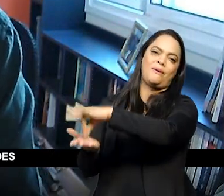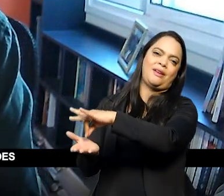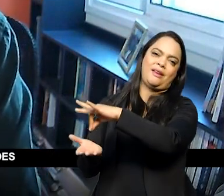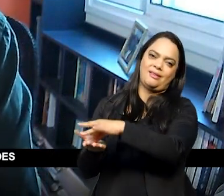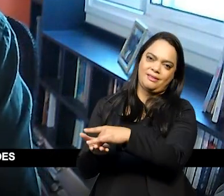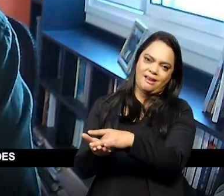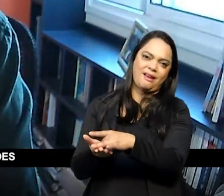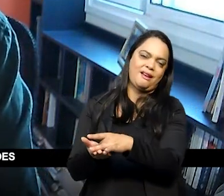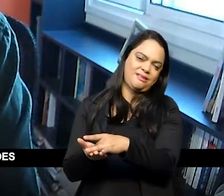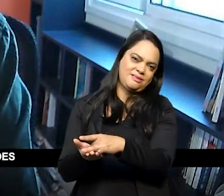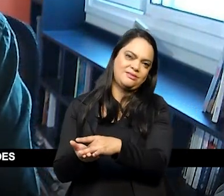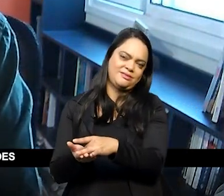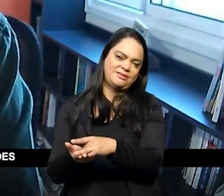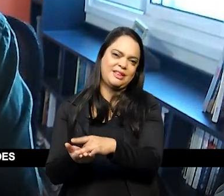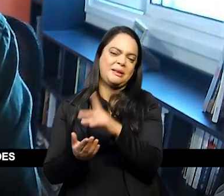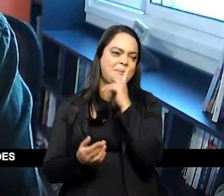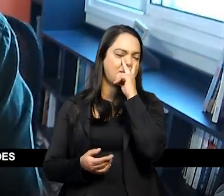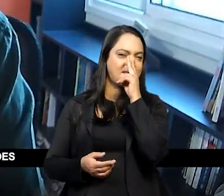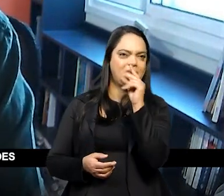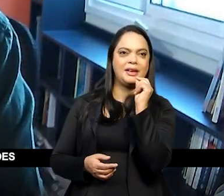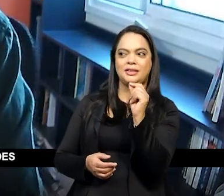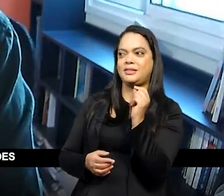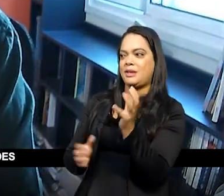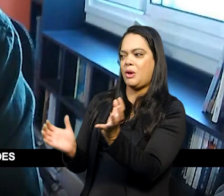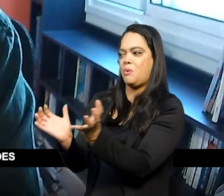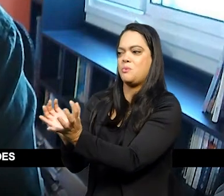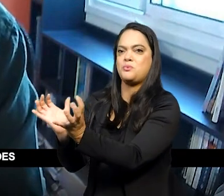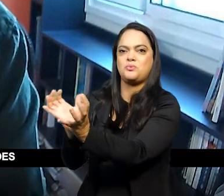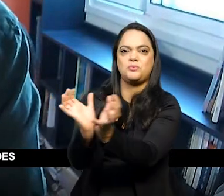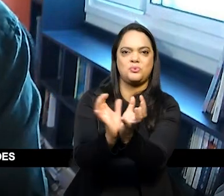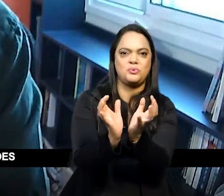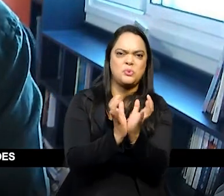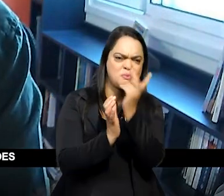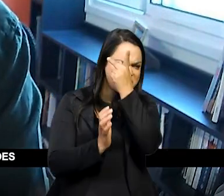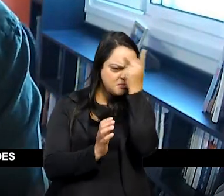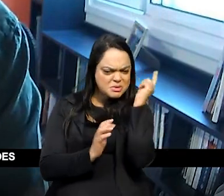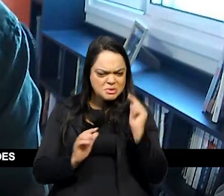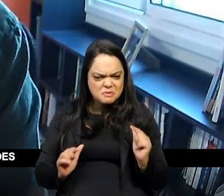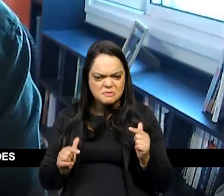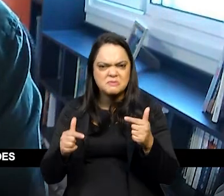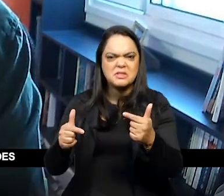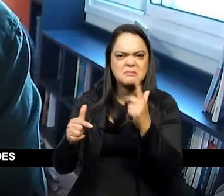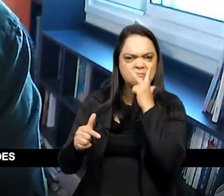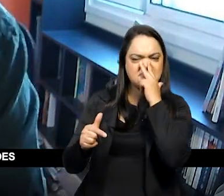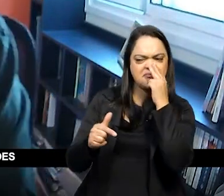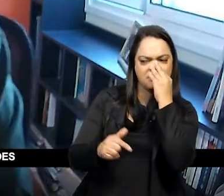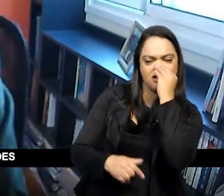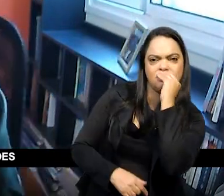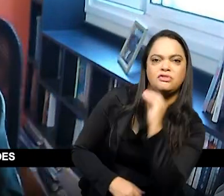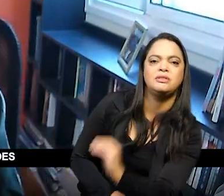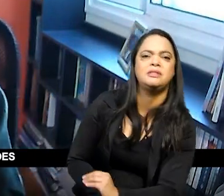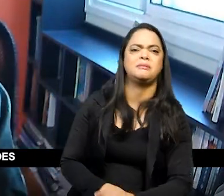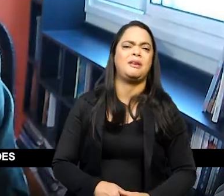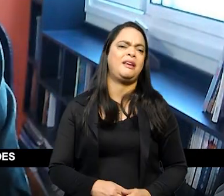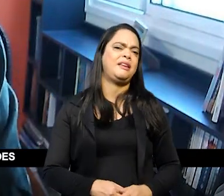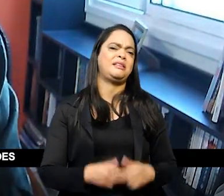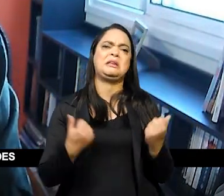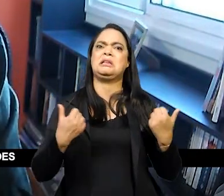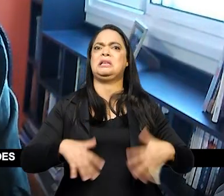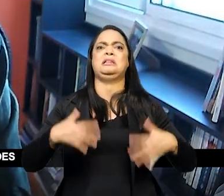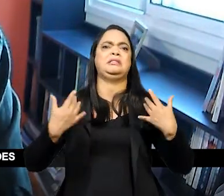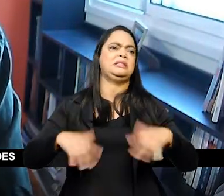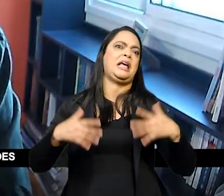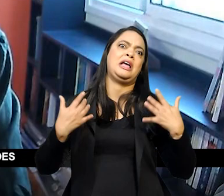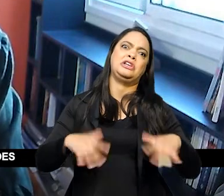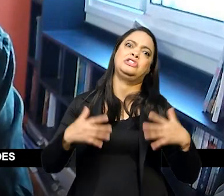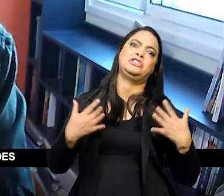apaga o peso das coletividades ela exagera nos atributos